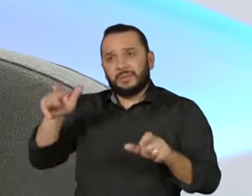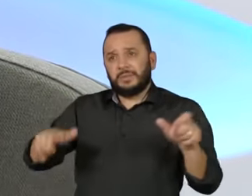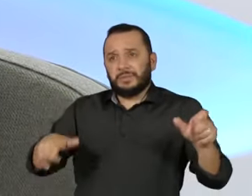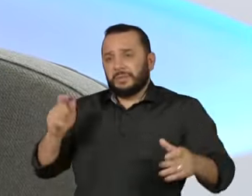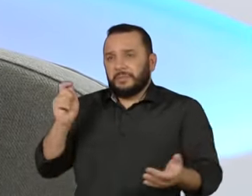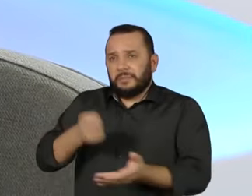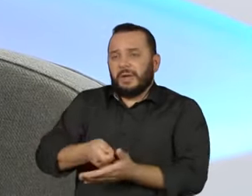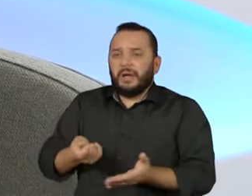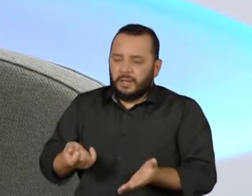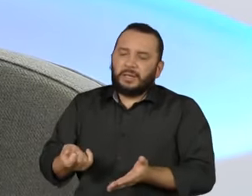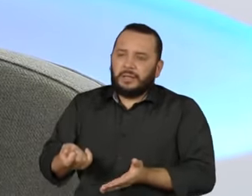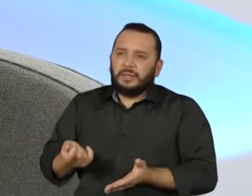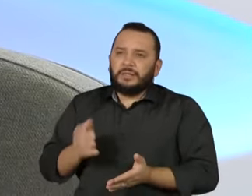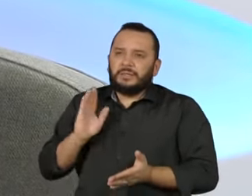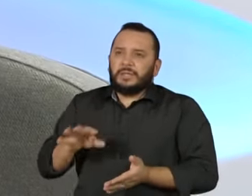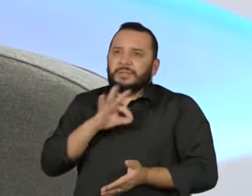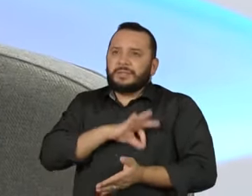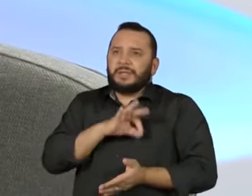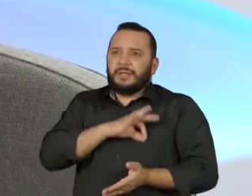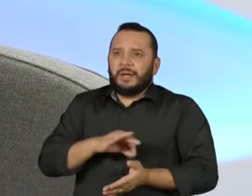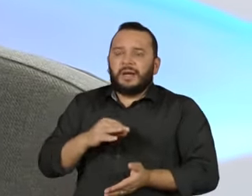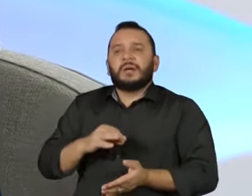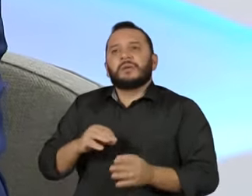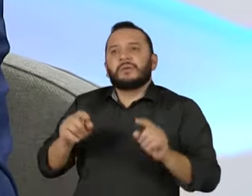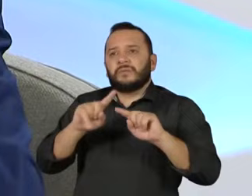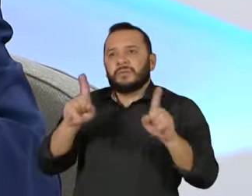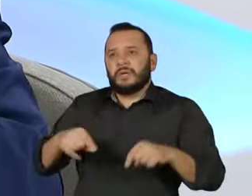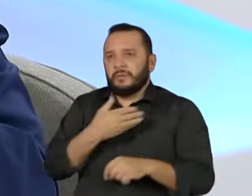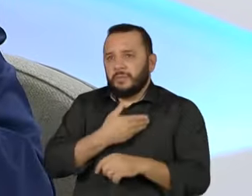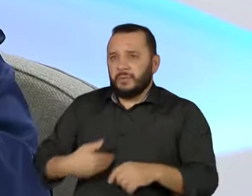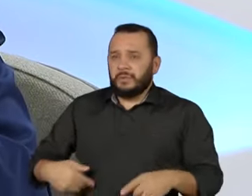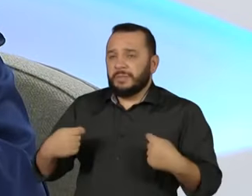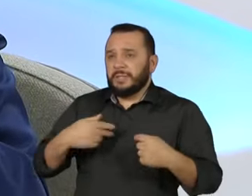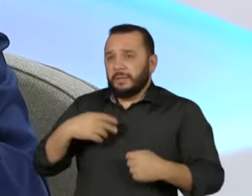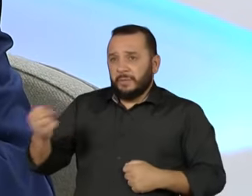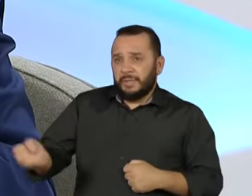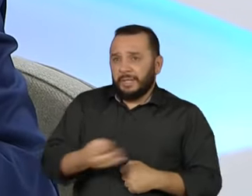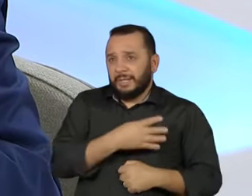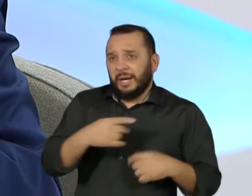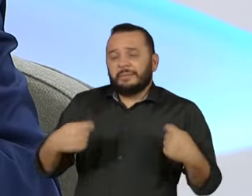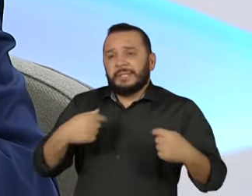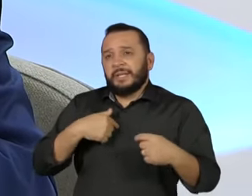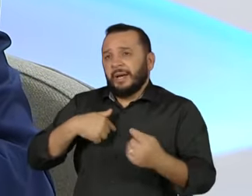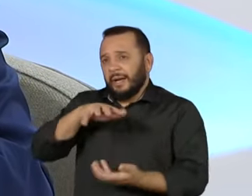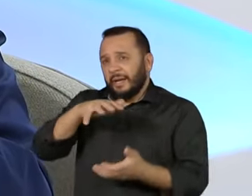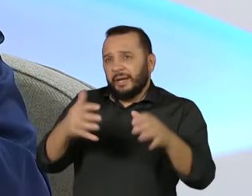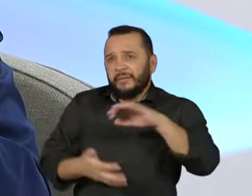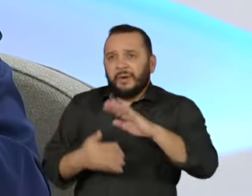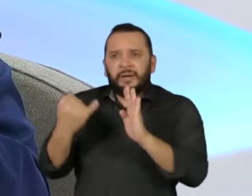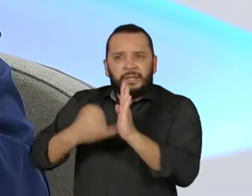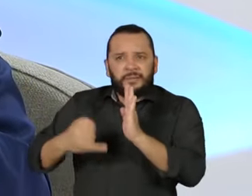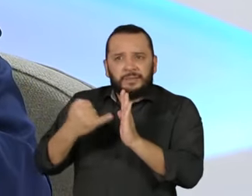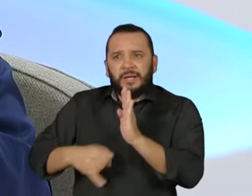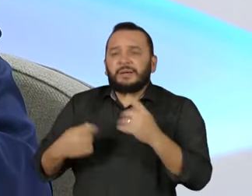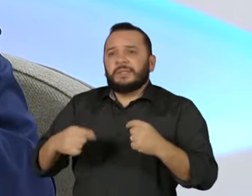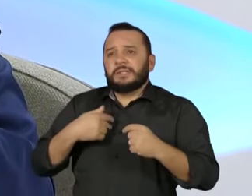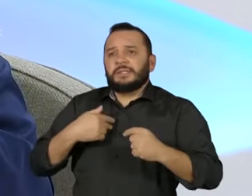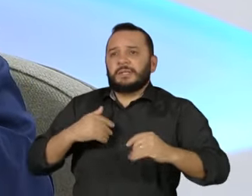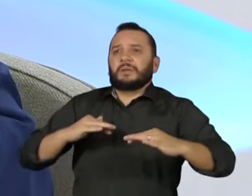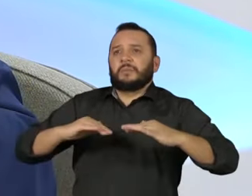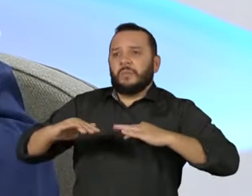precisamos modernizar o setor público, nós precisamos fazer uma reforma tributária, nós precisamos de um movimento que tenha